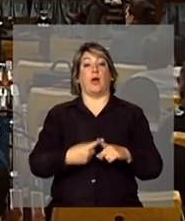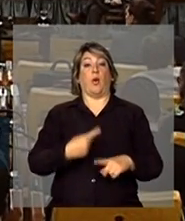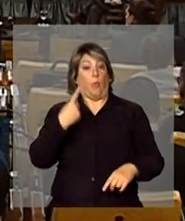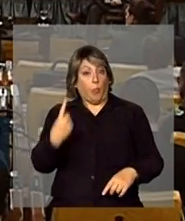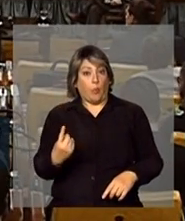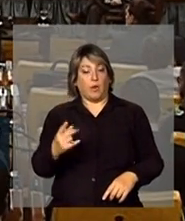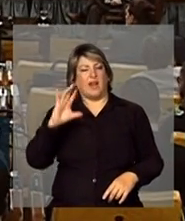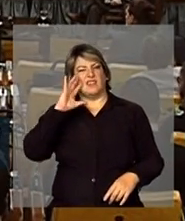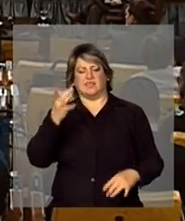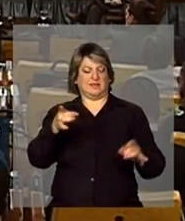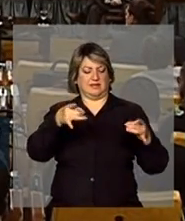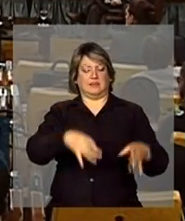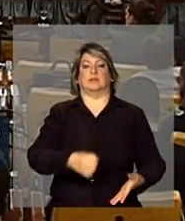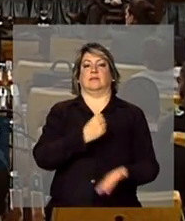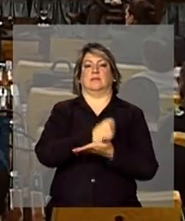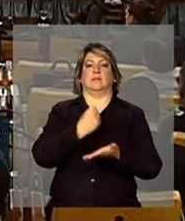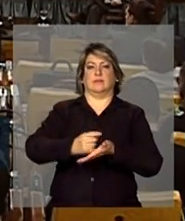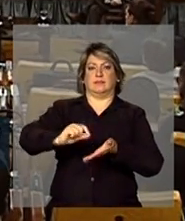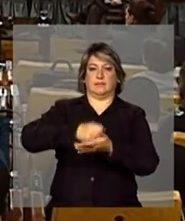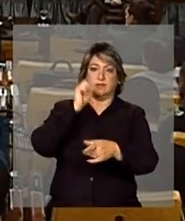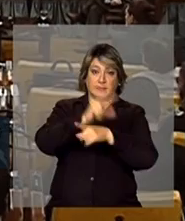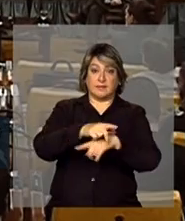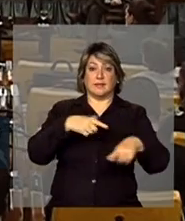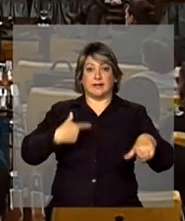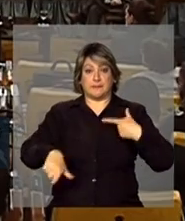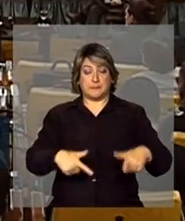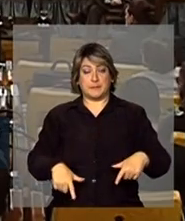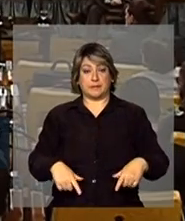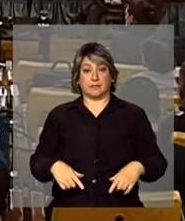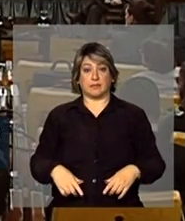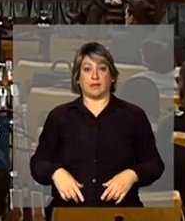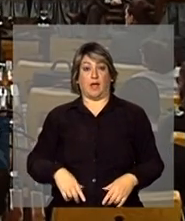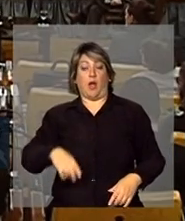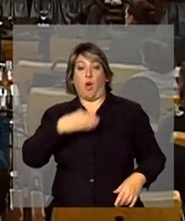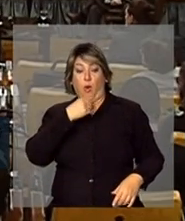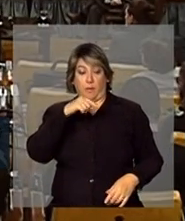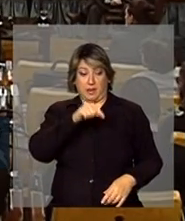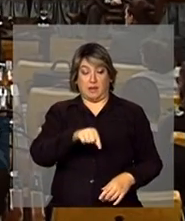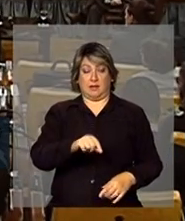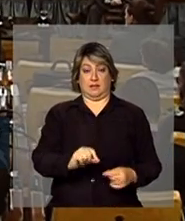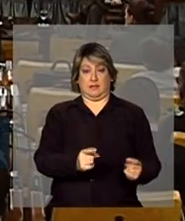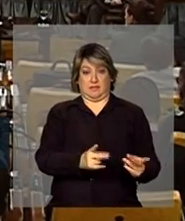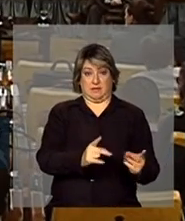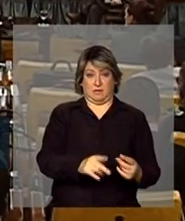carteira. O camelô que lá restou, ele está ganhando mais dinheiro